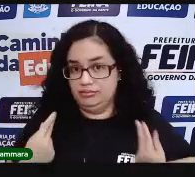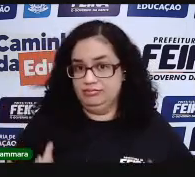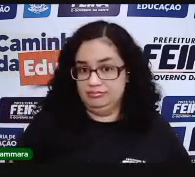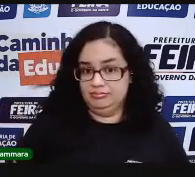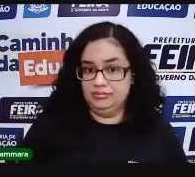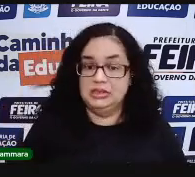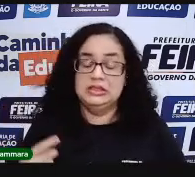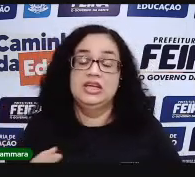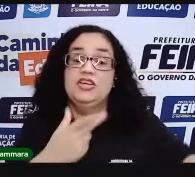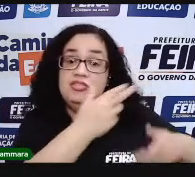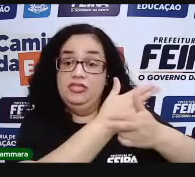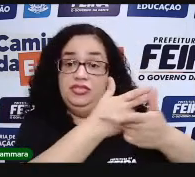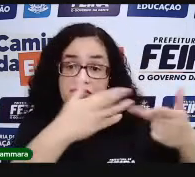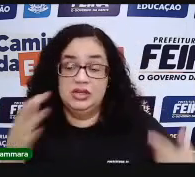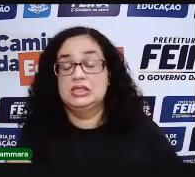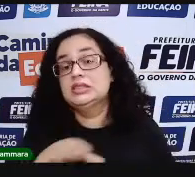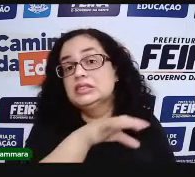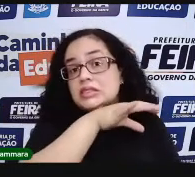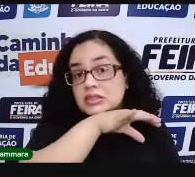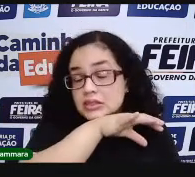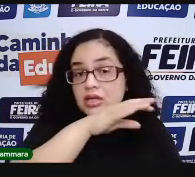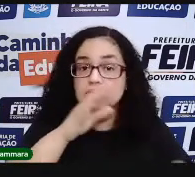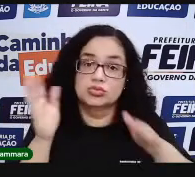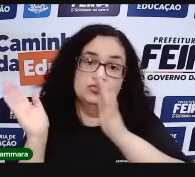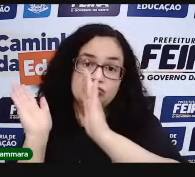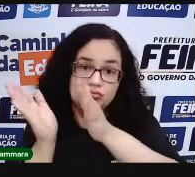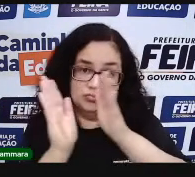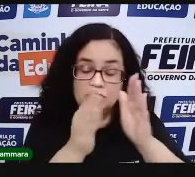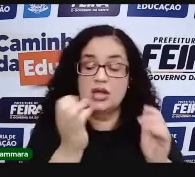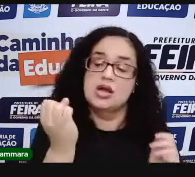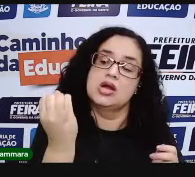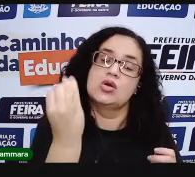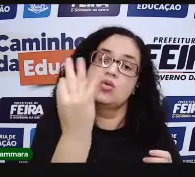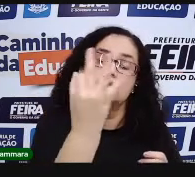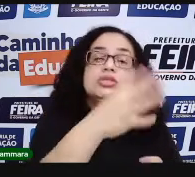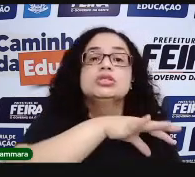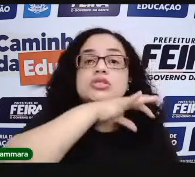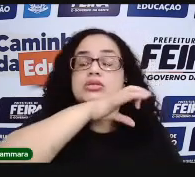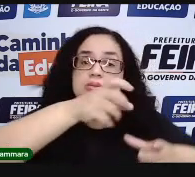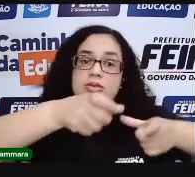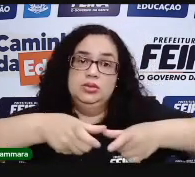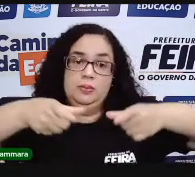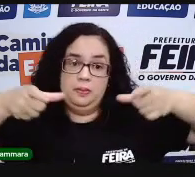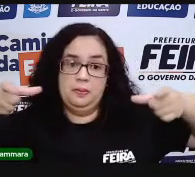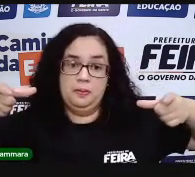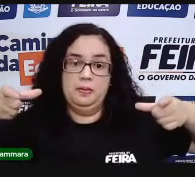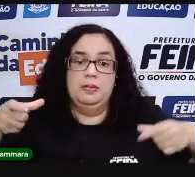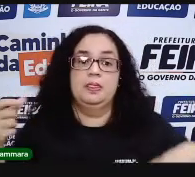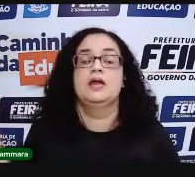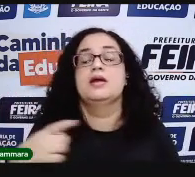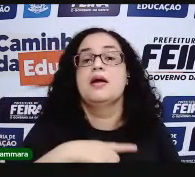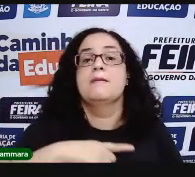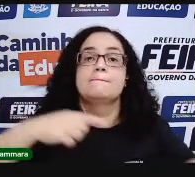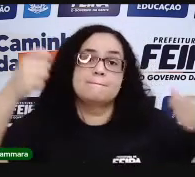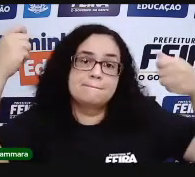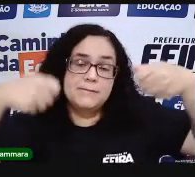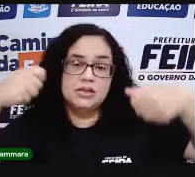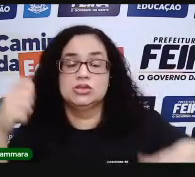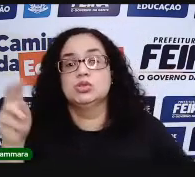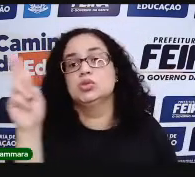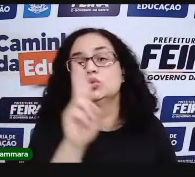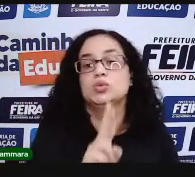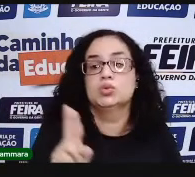começou a ter muitos animais, né? Com o passar do tempo, as quantidades foram aumentando. Aumentando. E ele